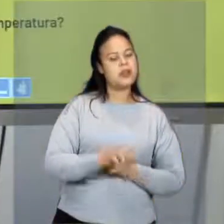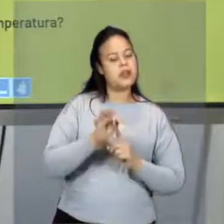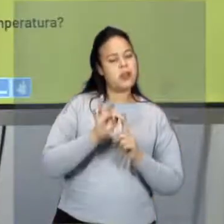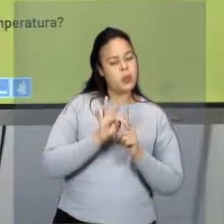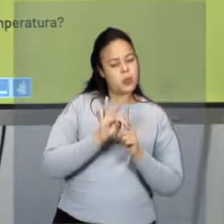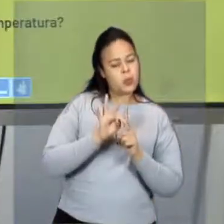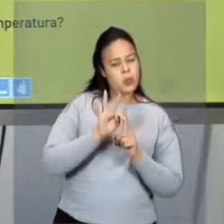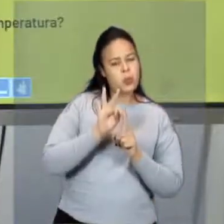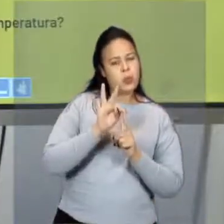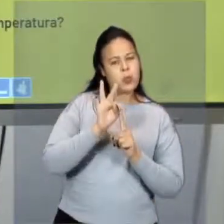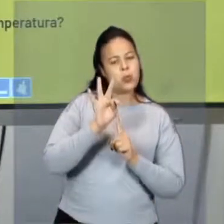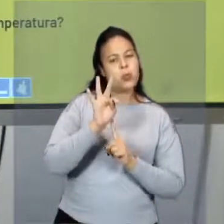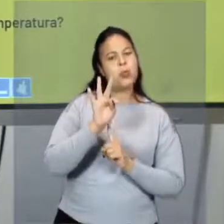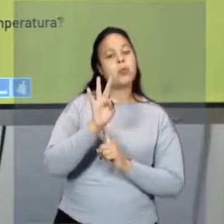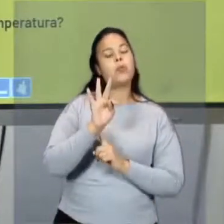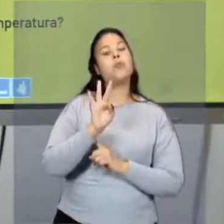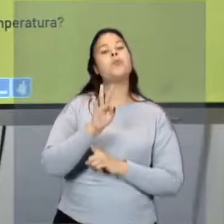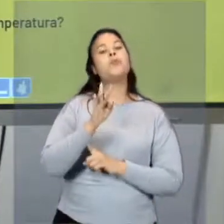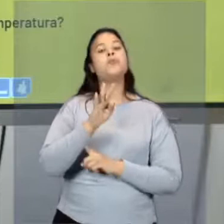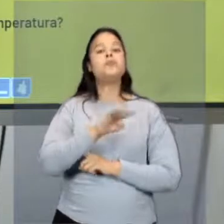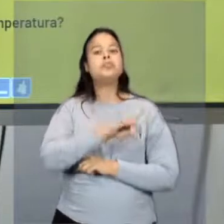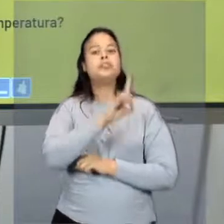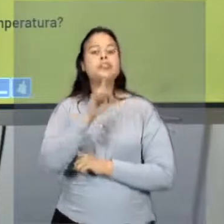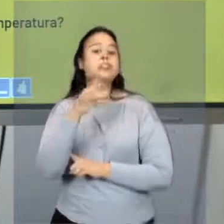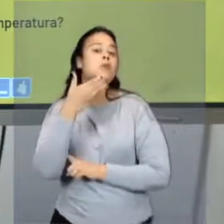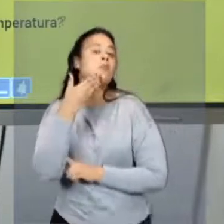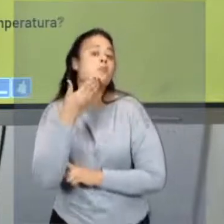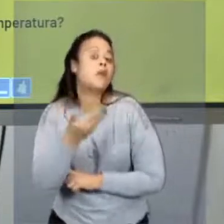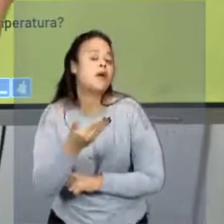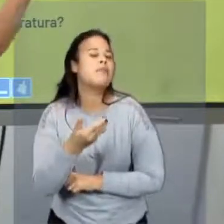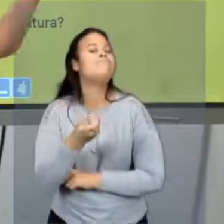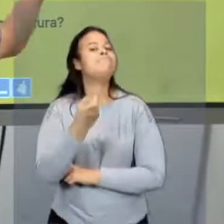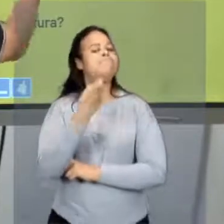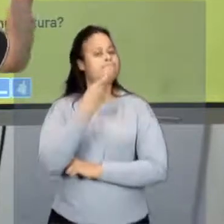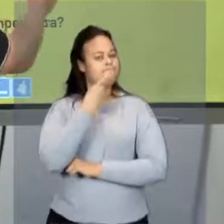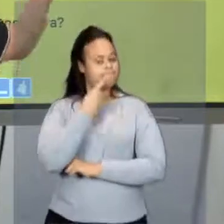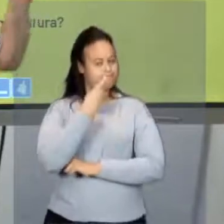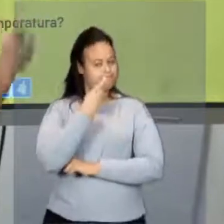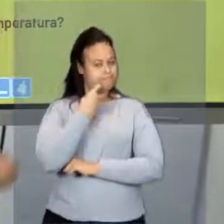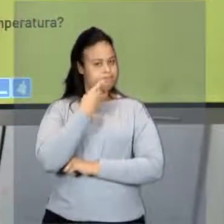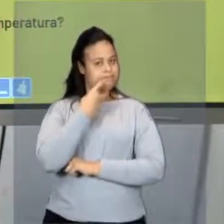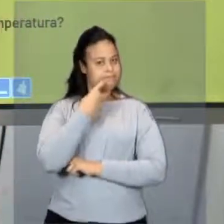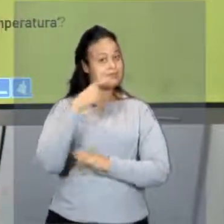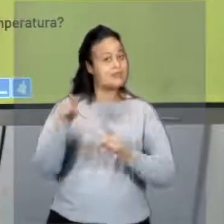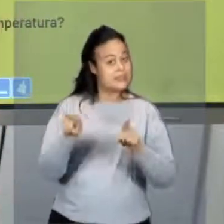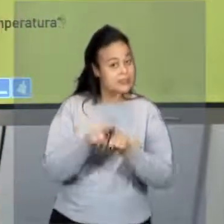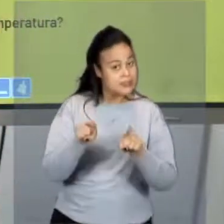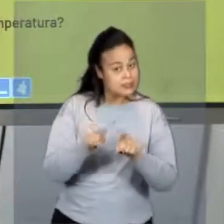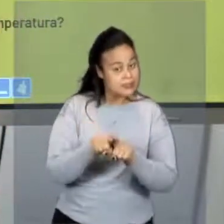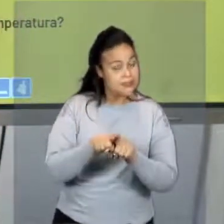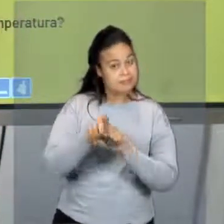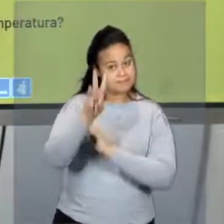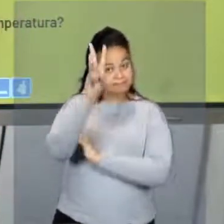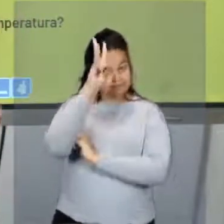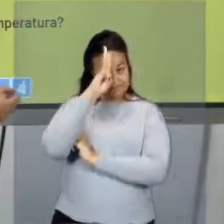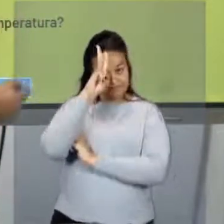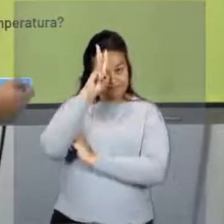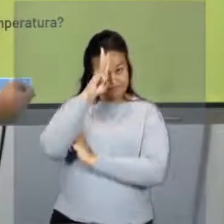aconteceu em que dias da semana? Foi na sexta-feira e na terça-feira. Ok?